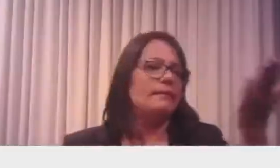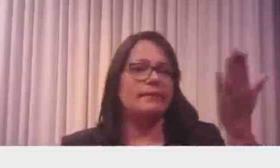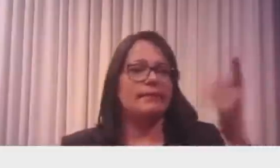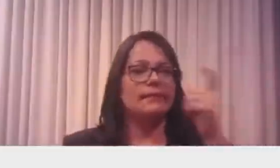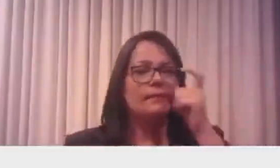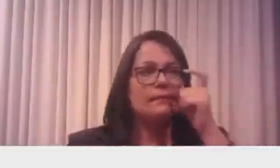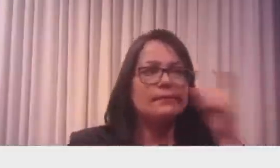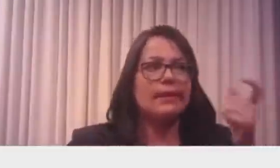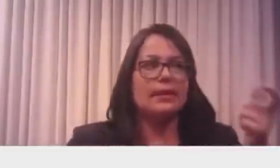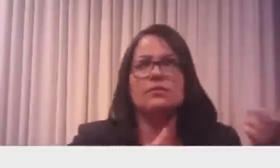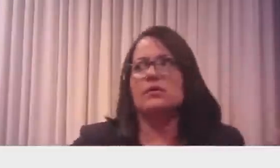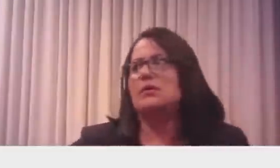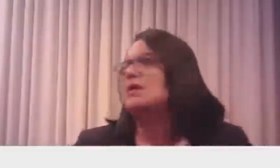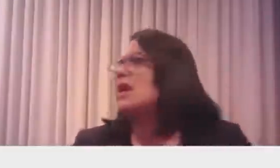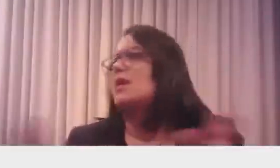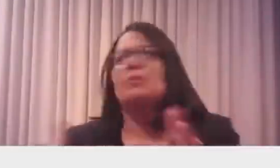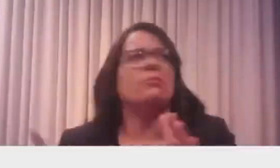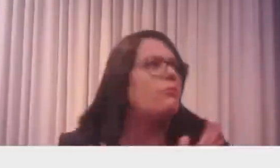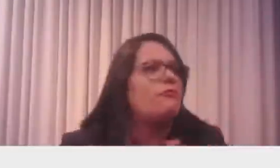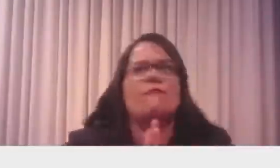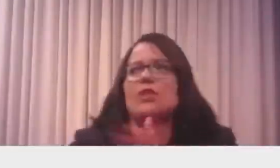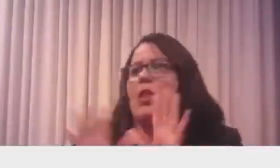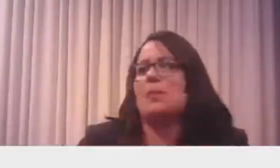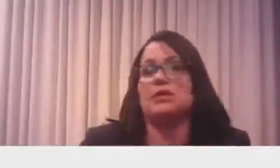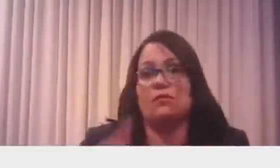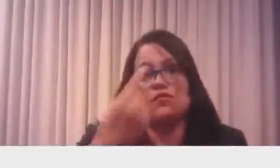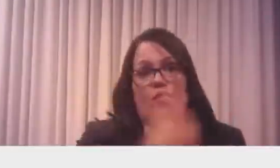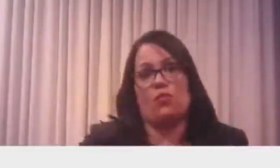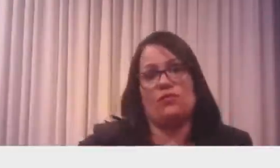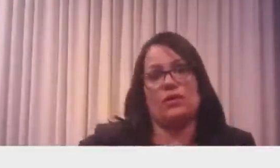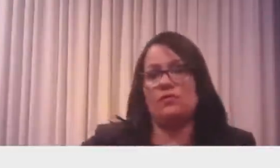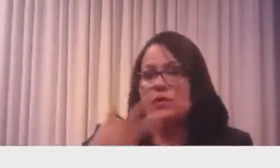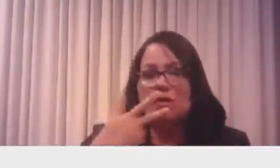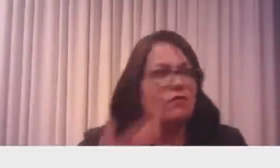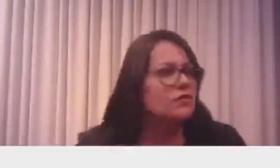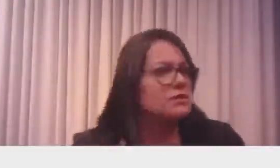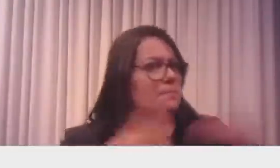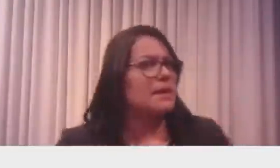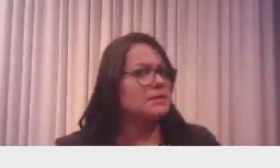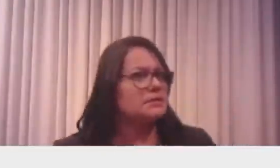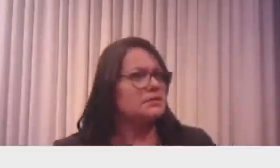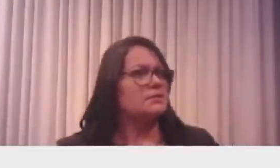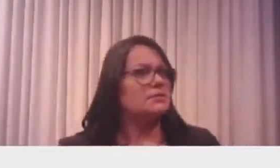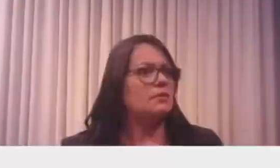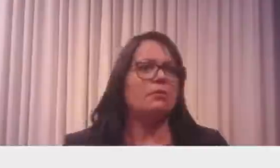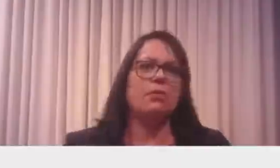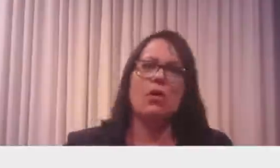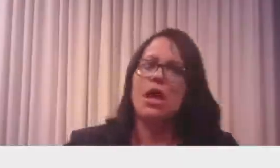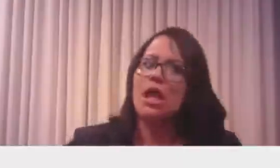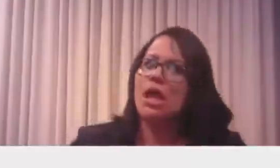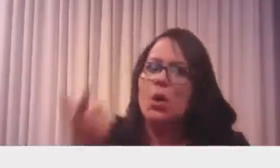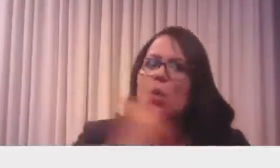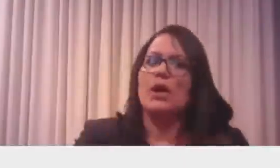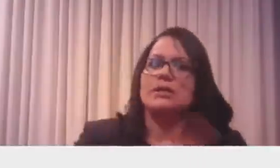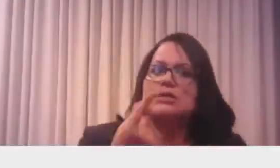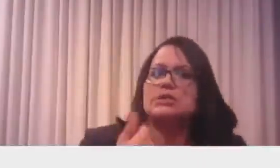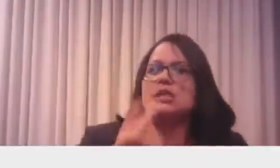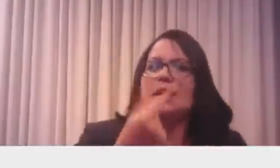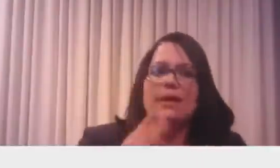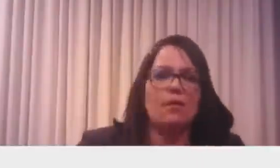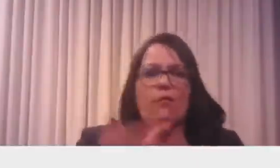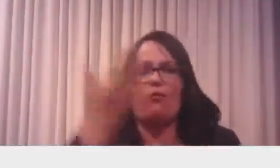bancadas contrários a isso. Teve um governador que ligou para mim e falou o você quer me matar? A nossa maior fonte de arrecadação é o ICMS.